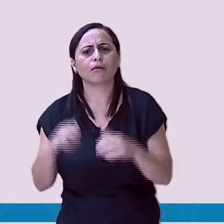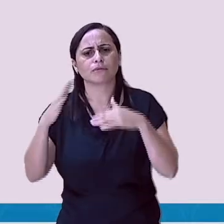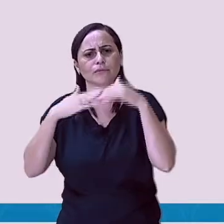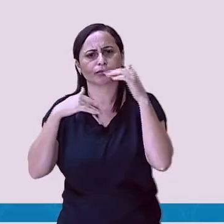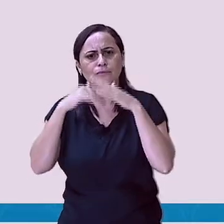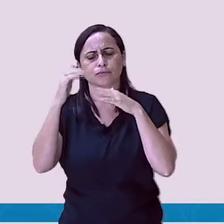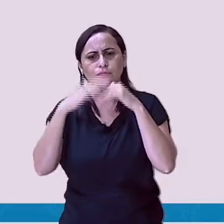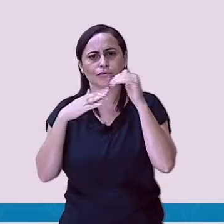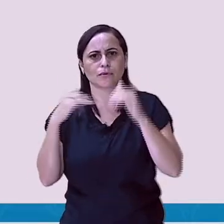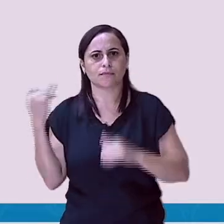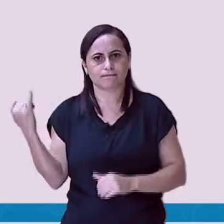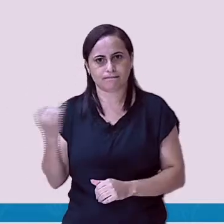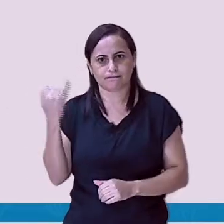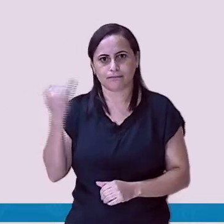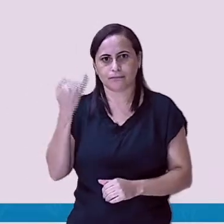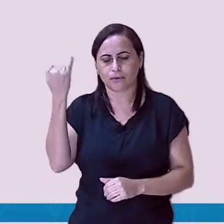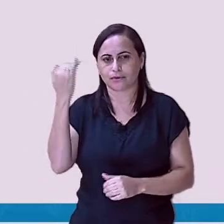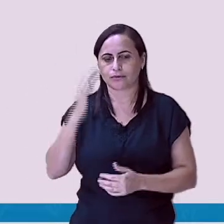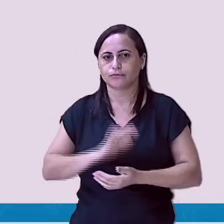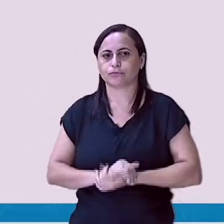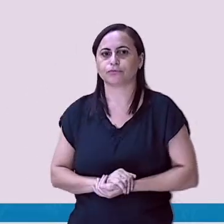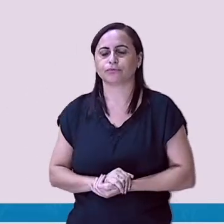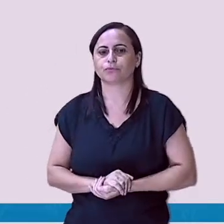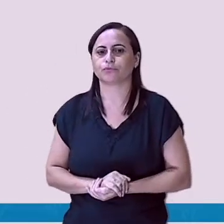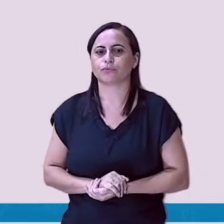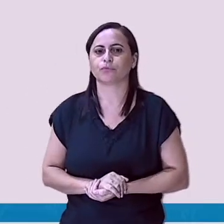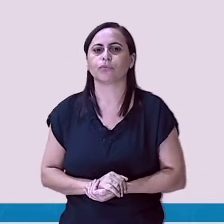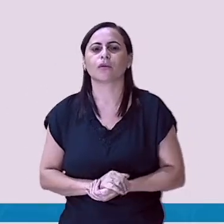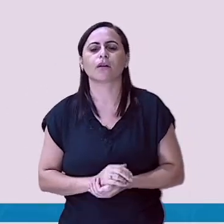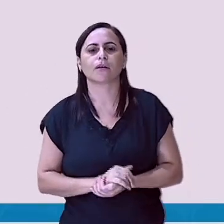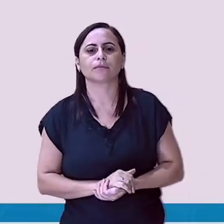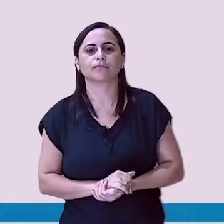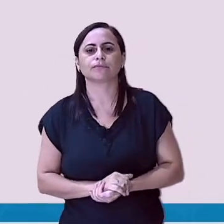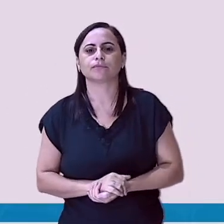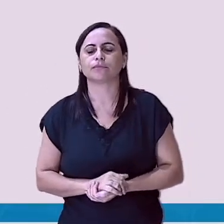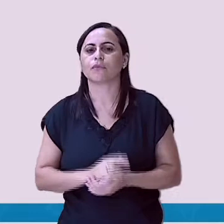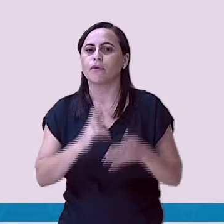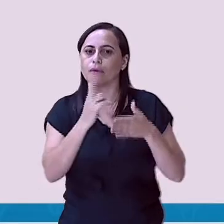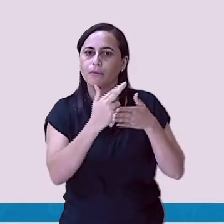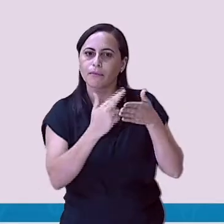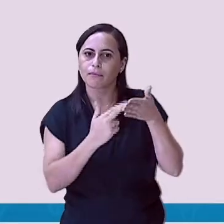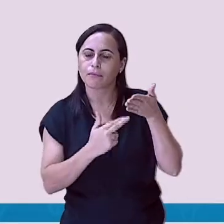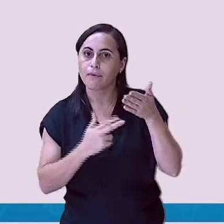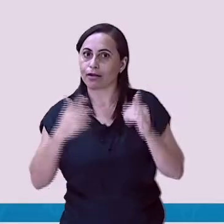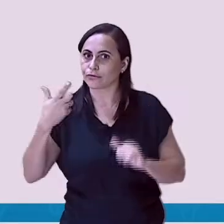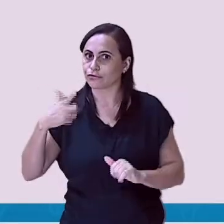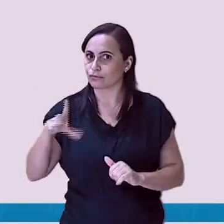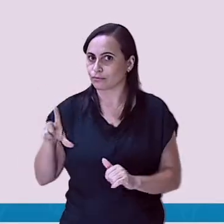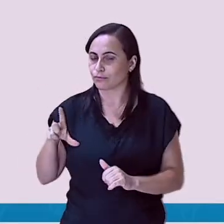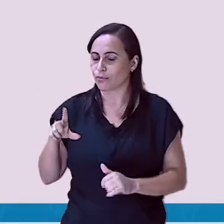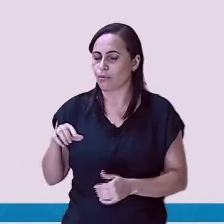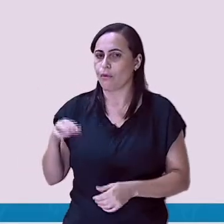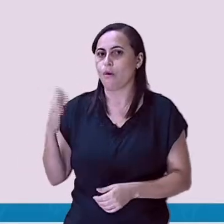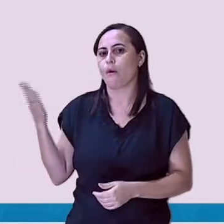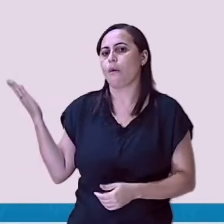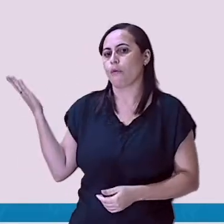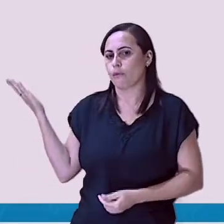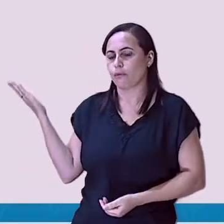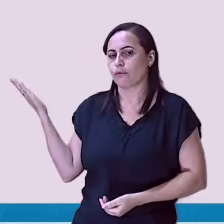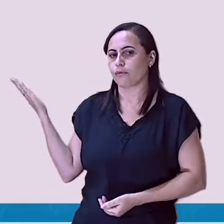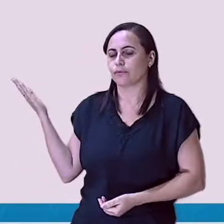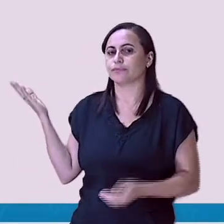Agora, a próxima. Olha de novo as imagens. Médica, gari e bailarina. Agora são as